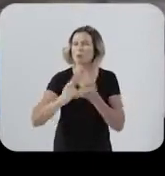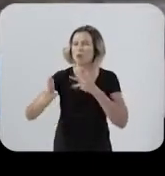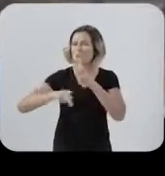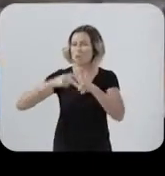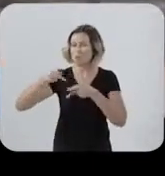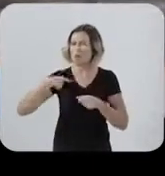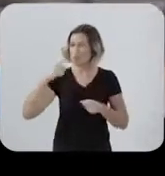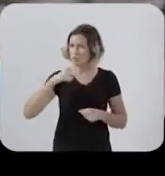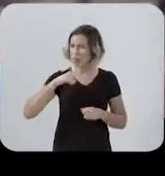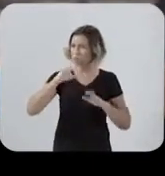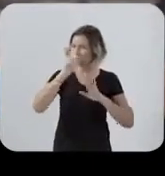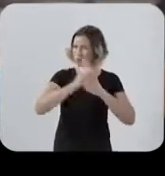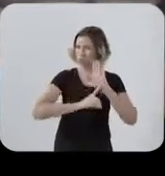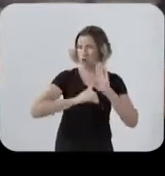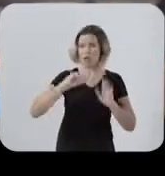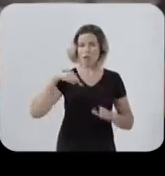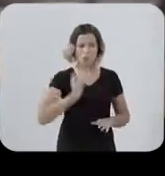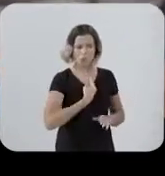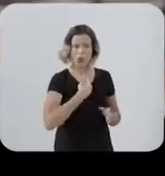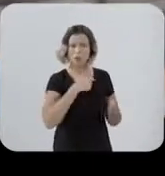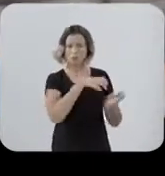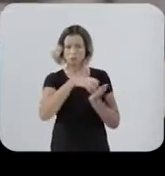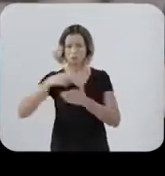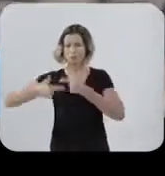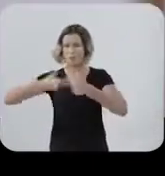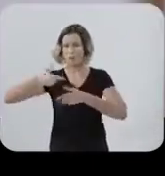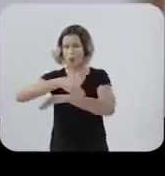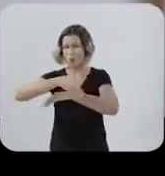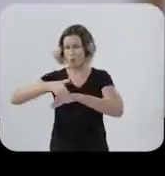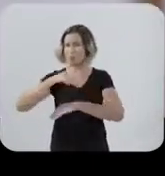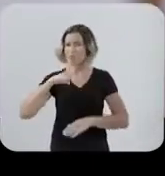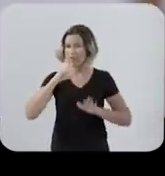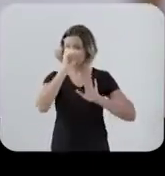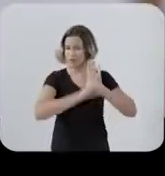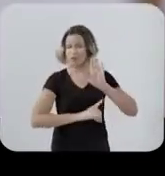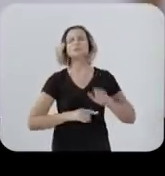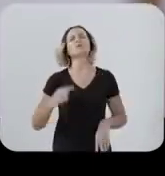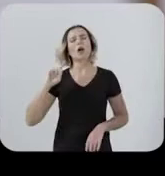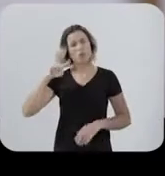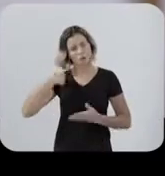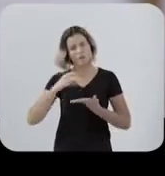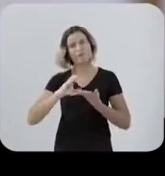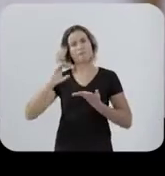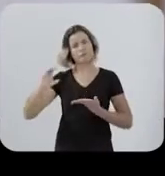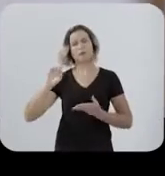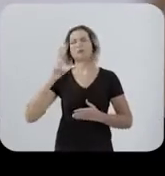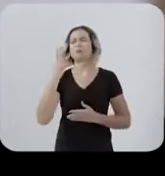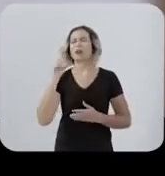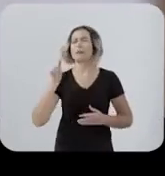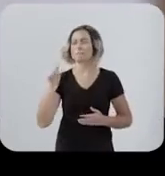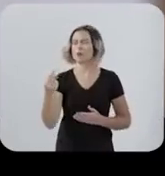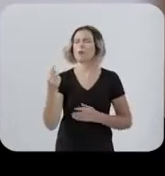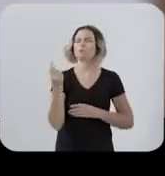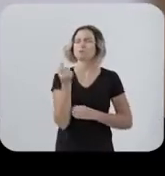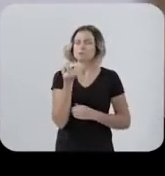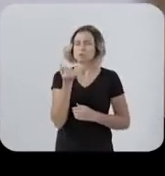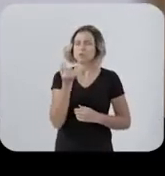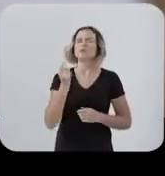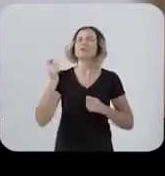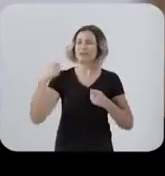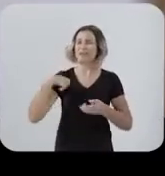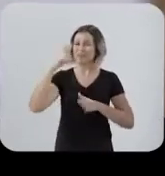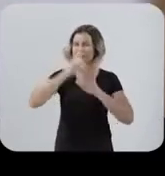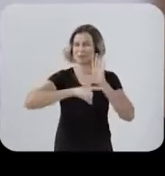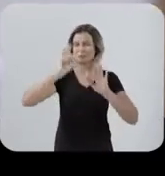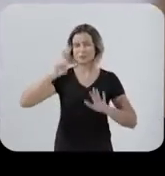popular? Eu tenho direito? Nós, nós ambulâncias, temos direito? Vitor, nós vamos oferecer o crédito popular de 3 mil reais E você terá direito